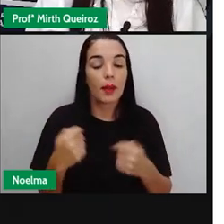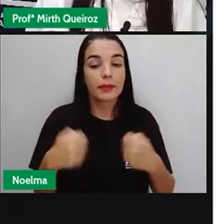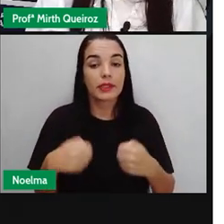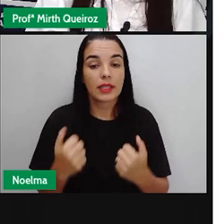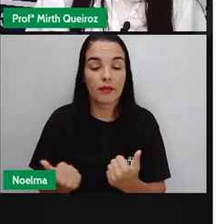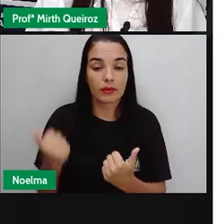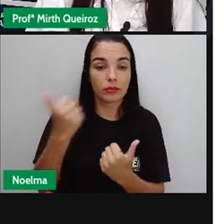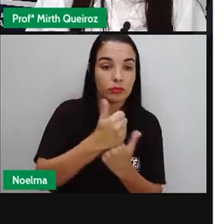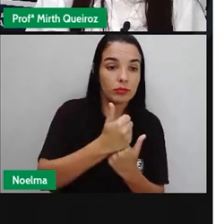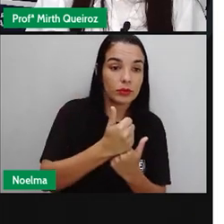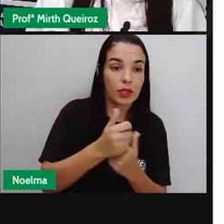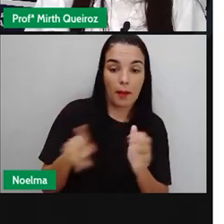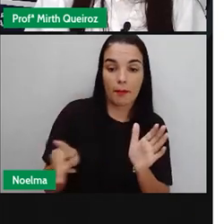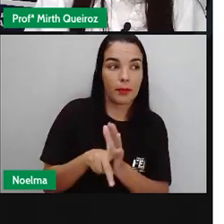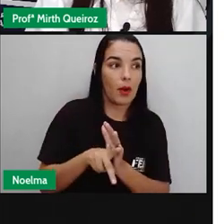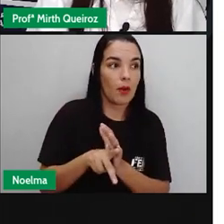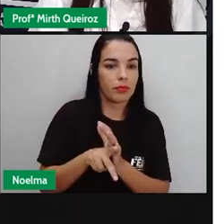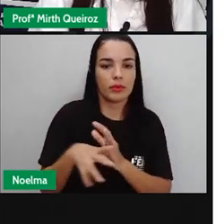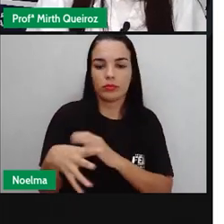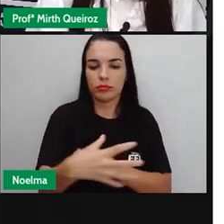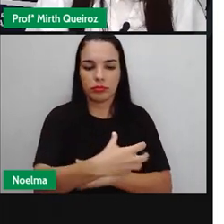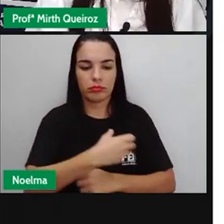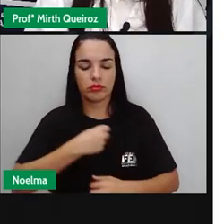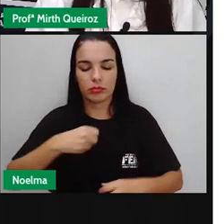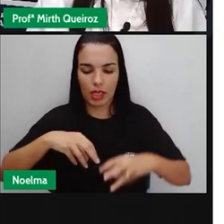proteção aí do território brasileiro.